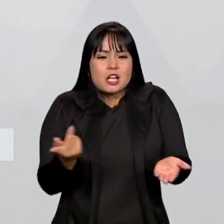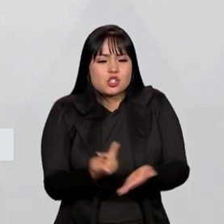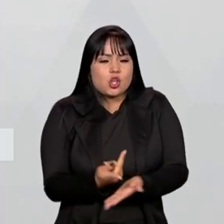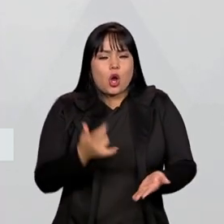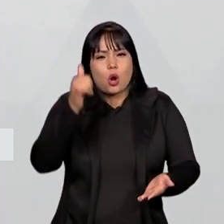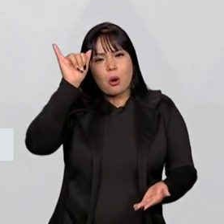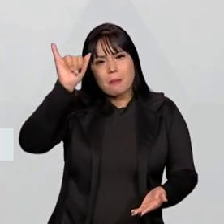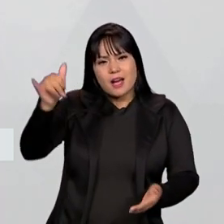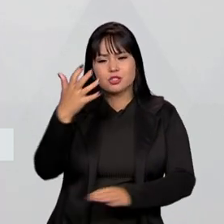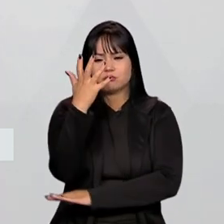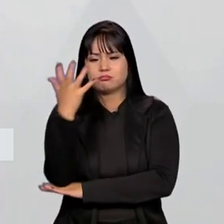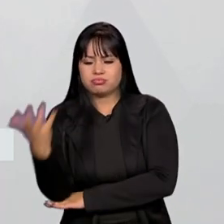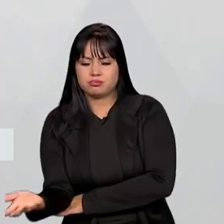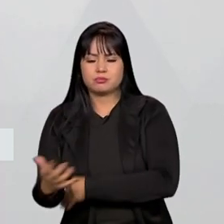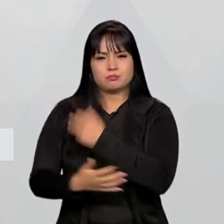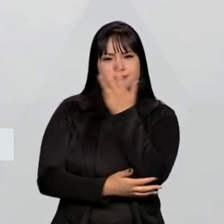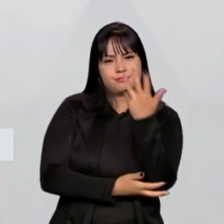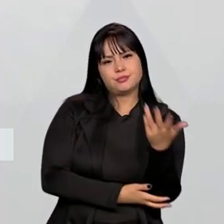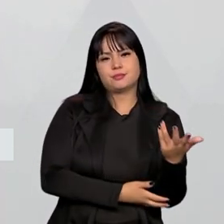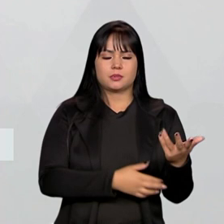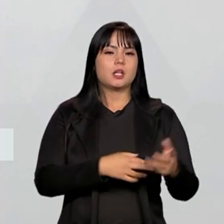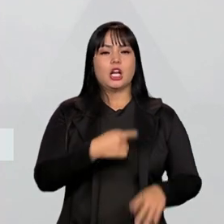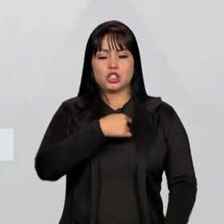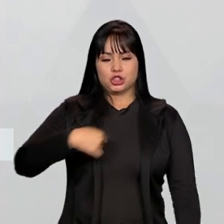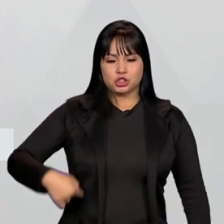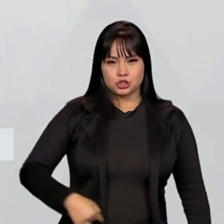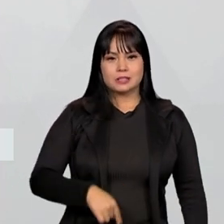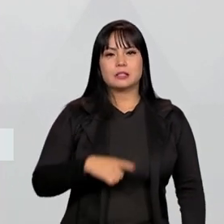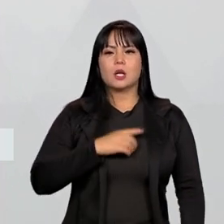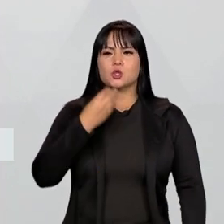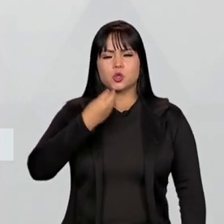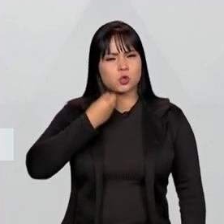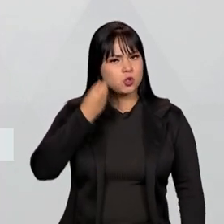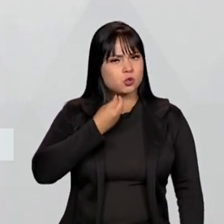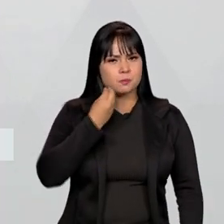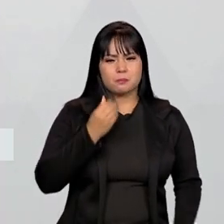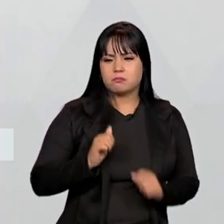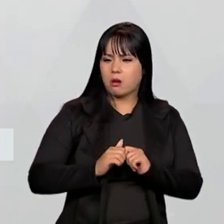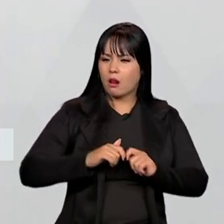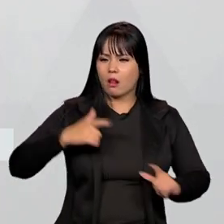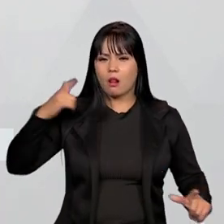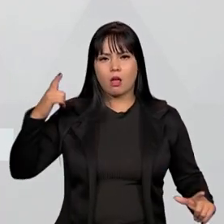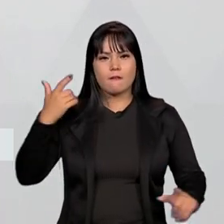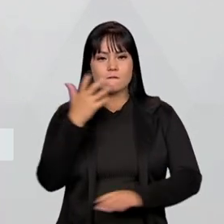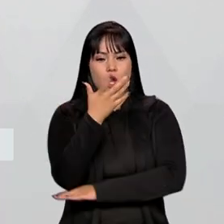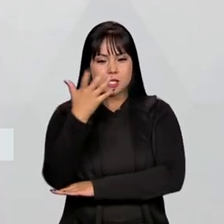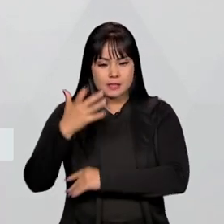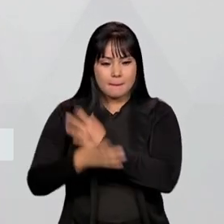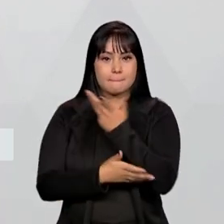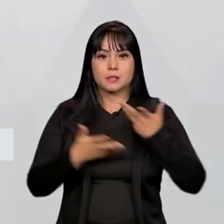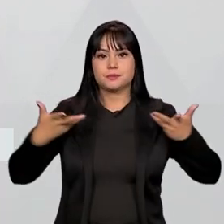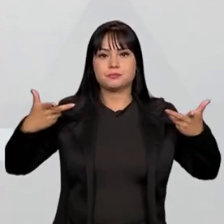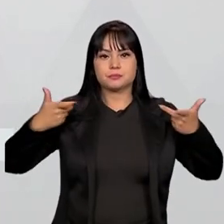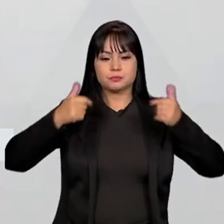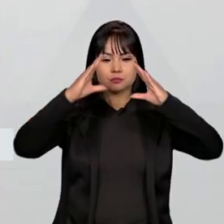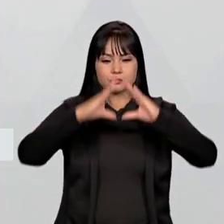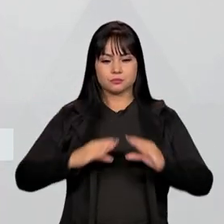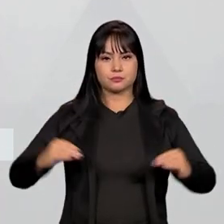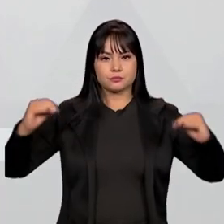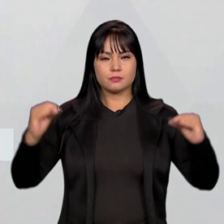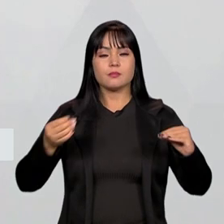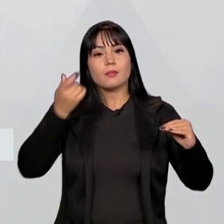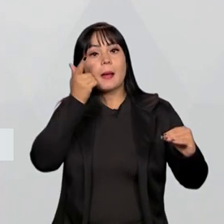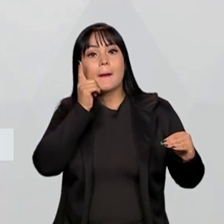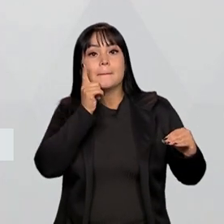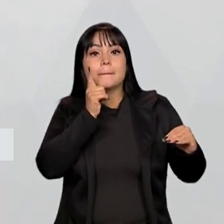combate ao desmatamento. A China tem uma grande experiência na área de reflorestamento e florestamento, foram capazes